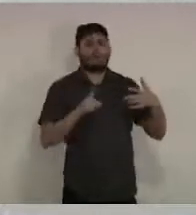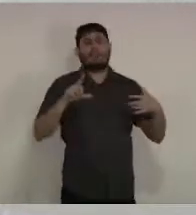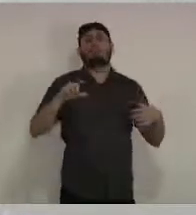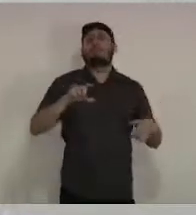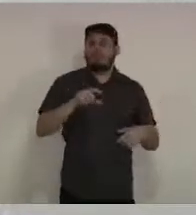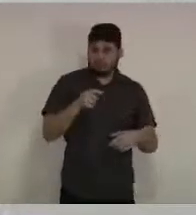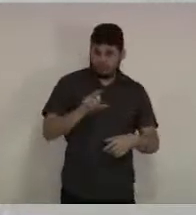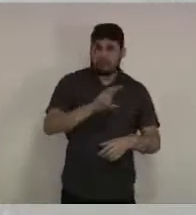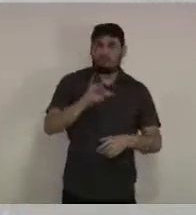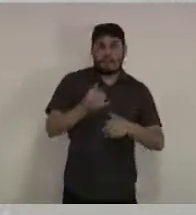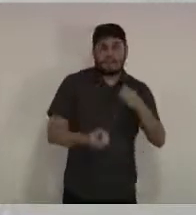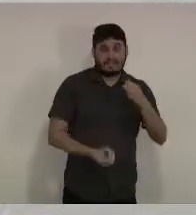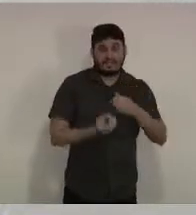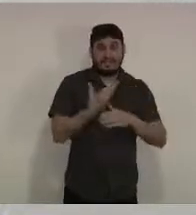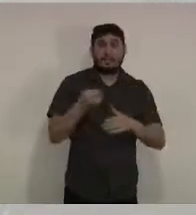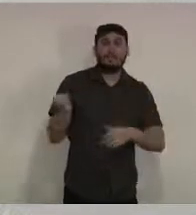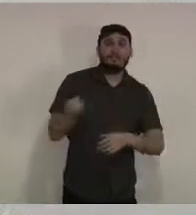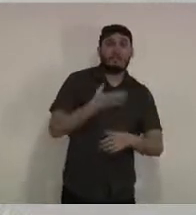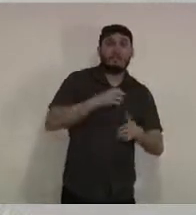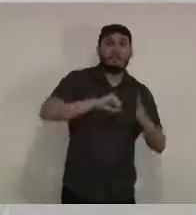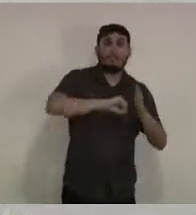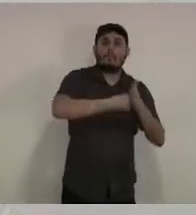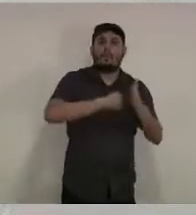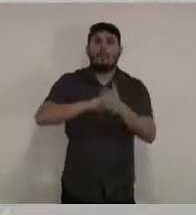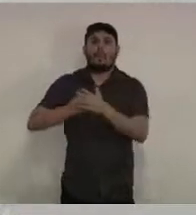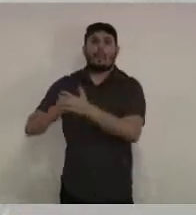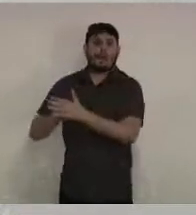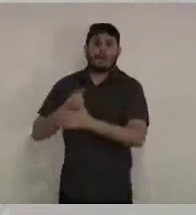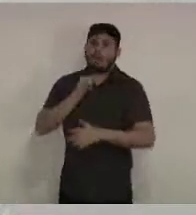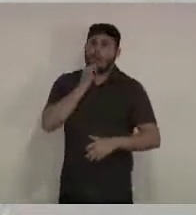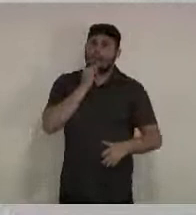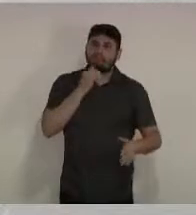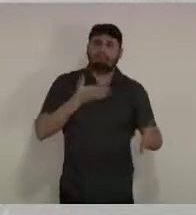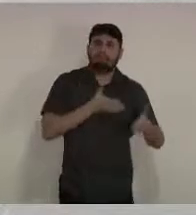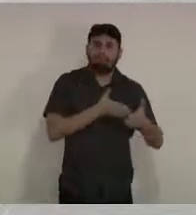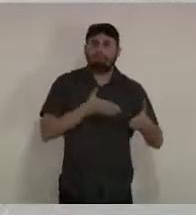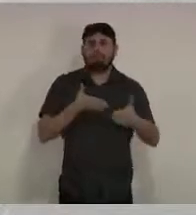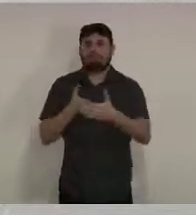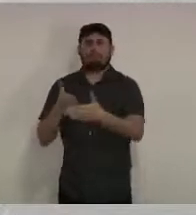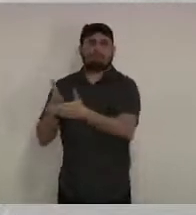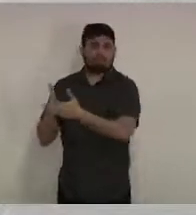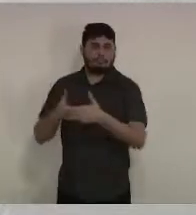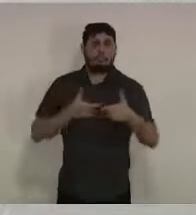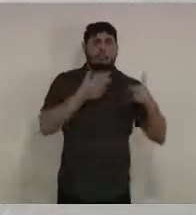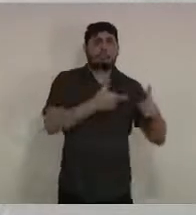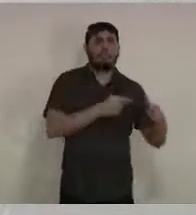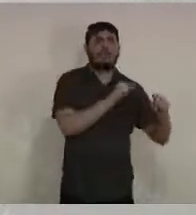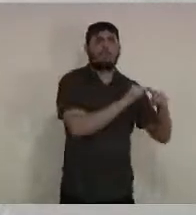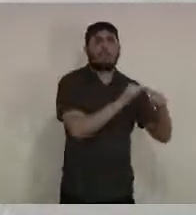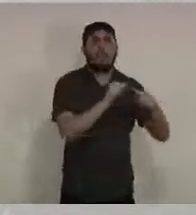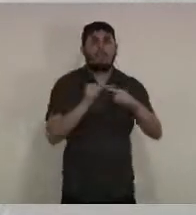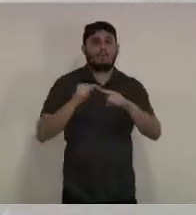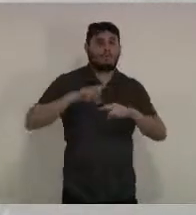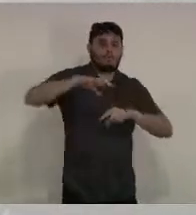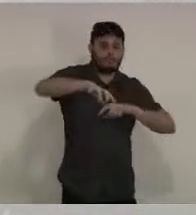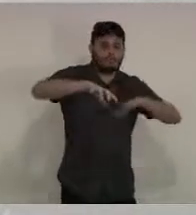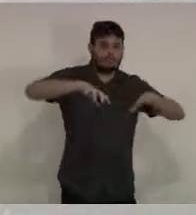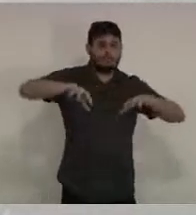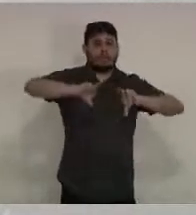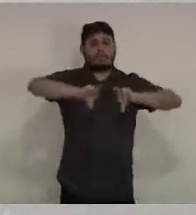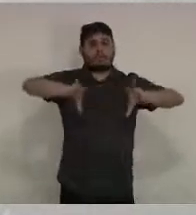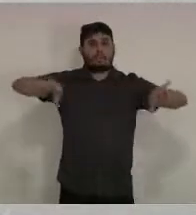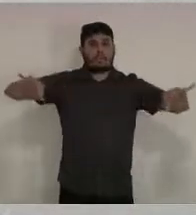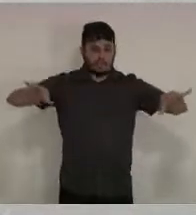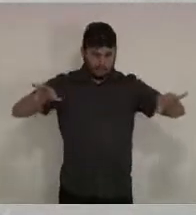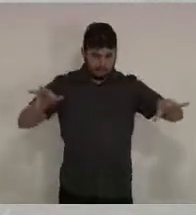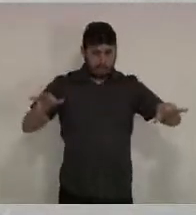isolamento e de circulação. Então, a população vai ver de forma mais presente a prefeitura, seja em áreas de circulação ou